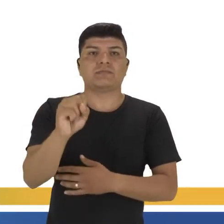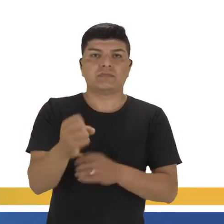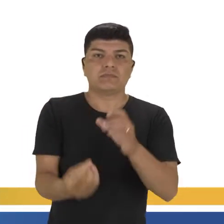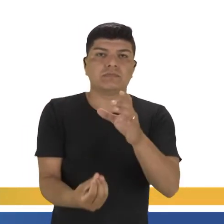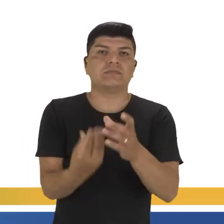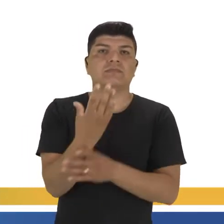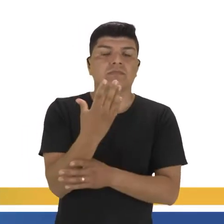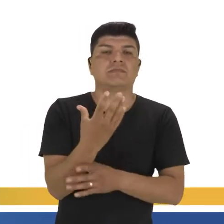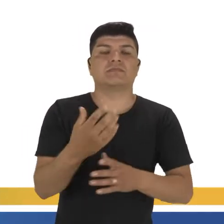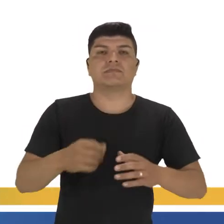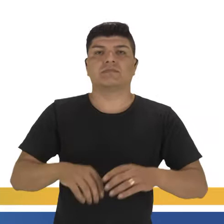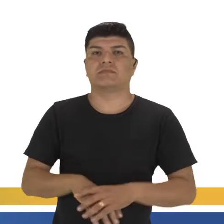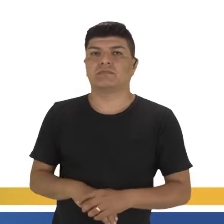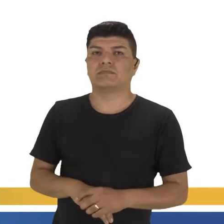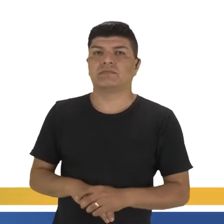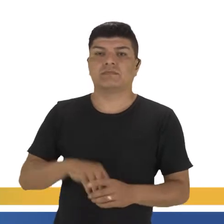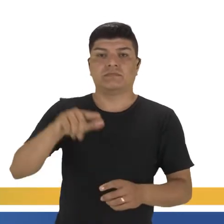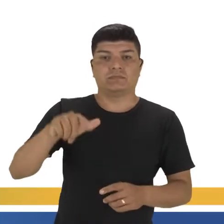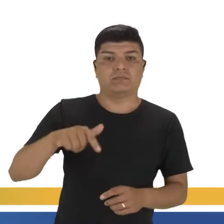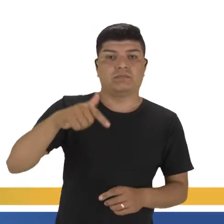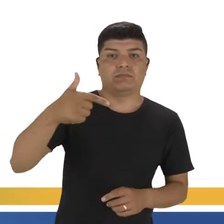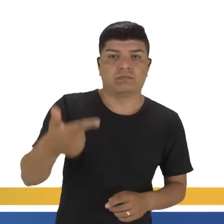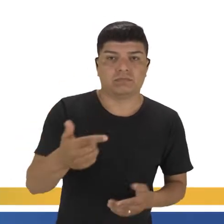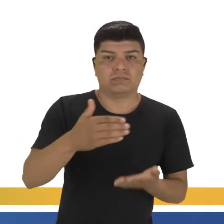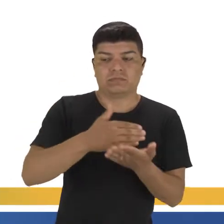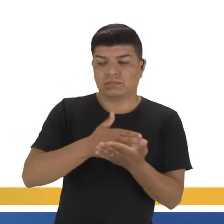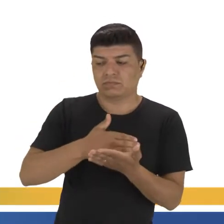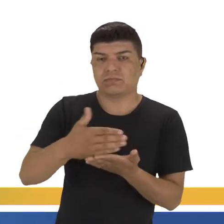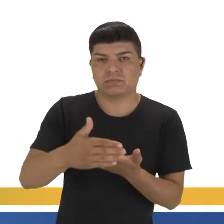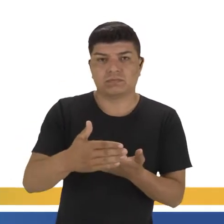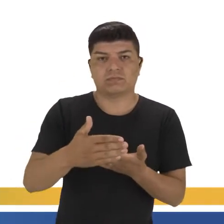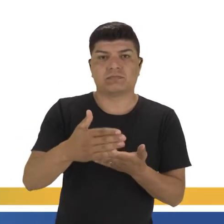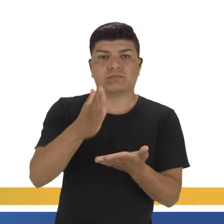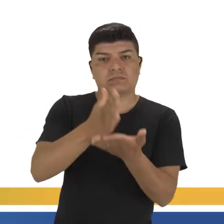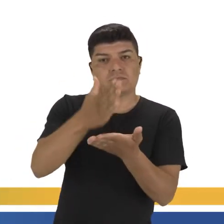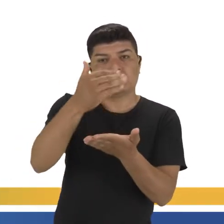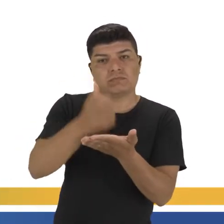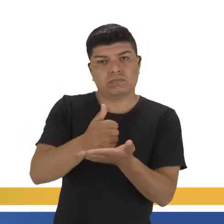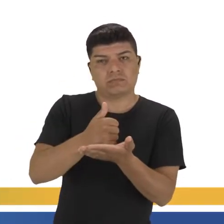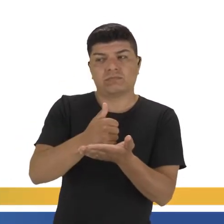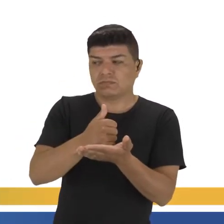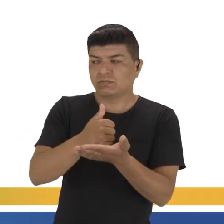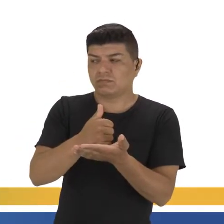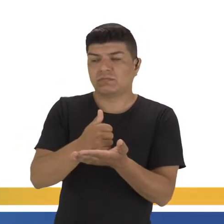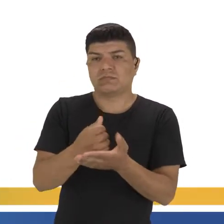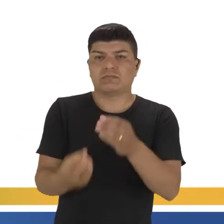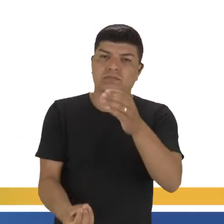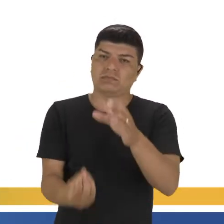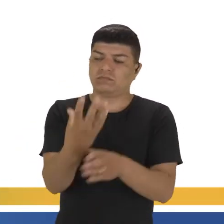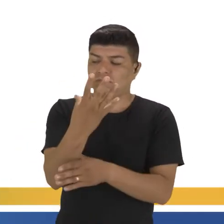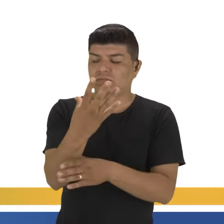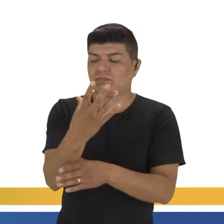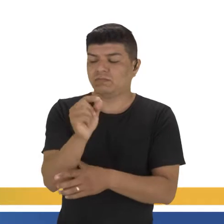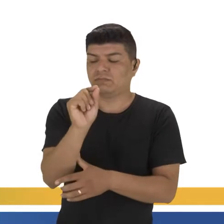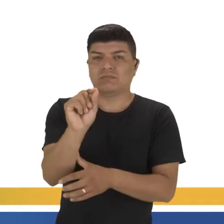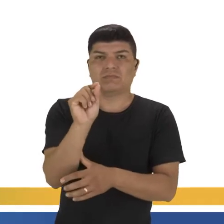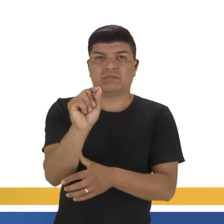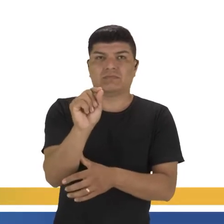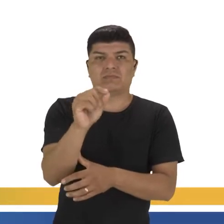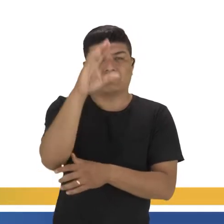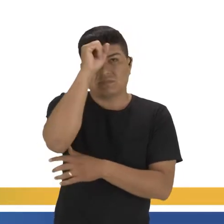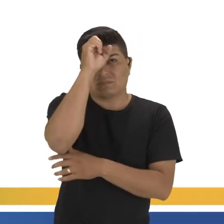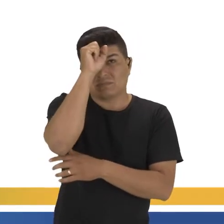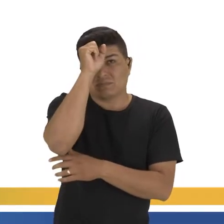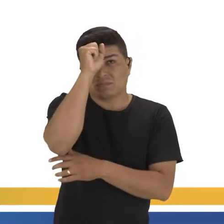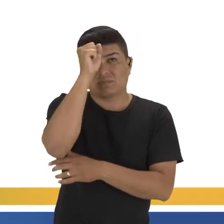né? Ele foi formado e logo após ele começa já a se dividir. E ao se dividir, eles vão formar, isso vocês têm que